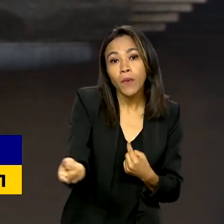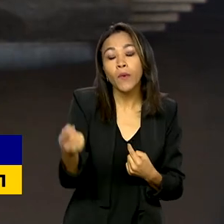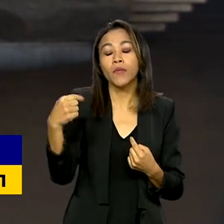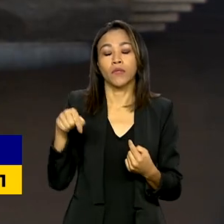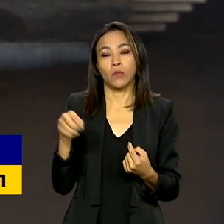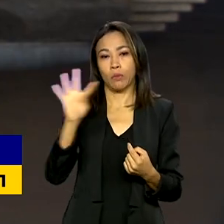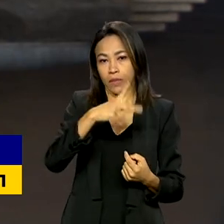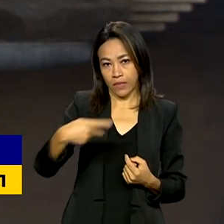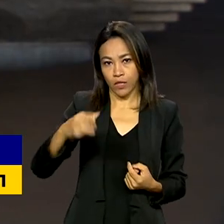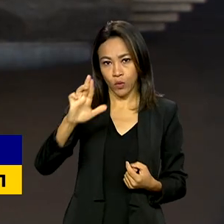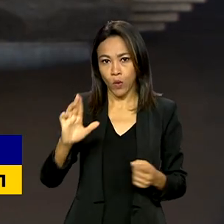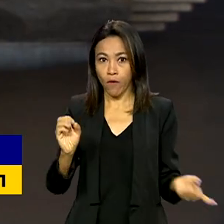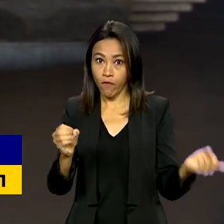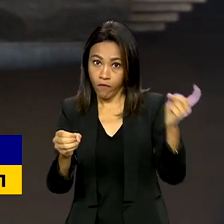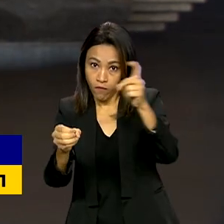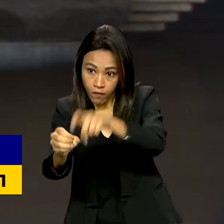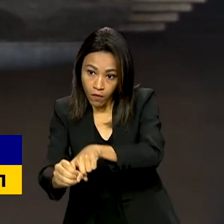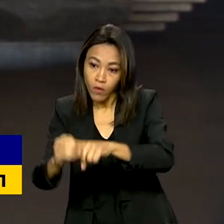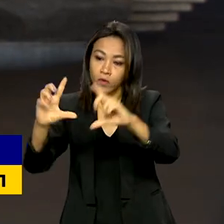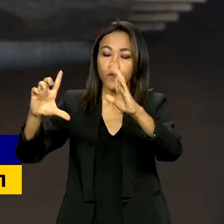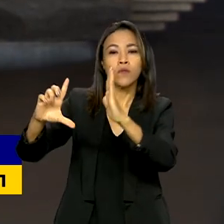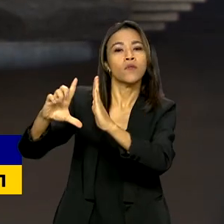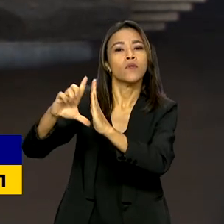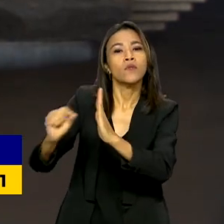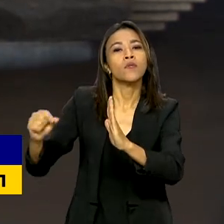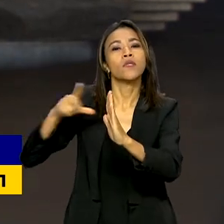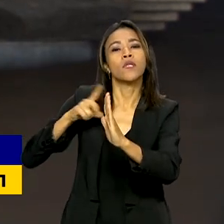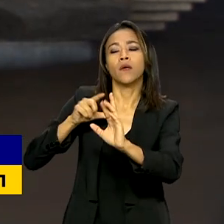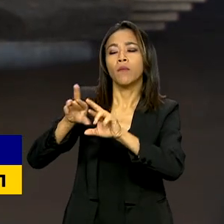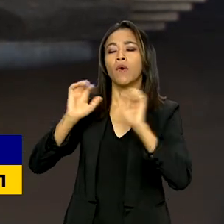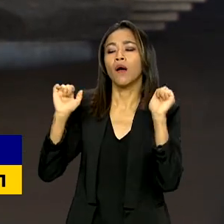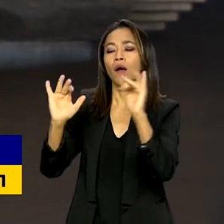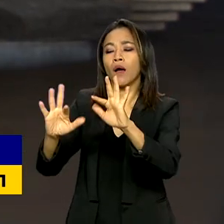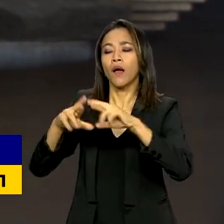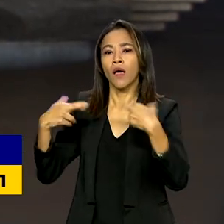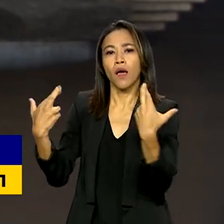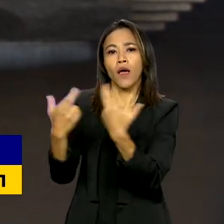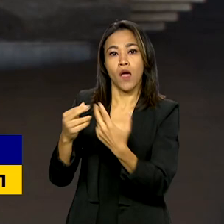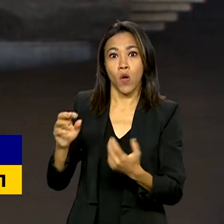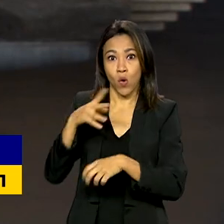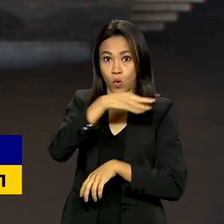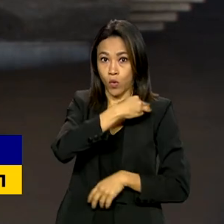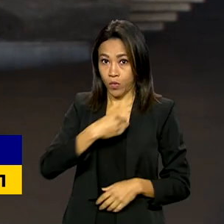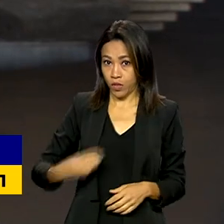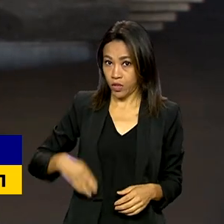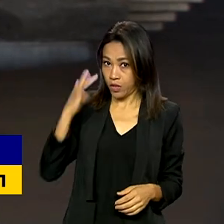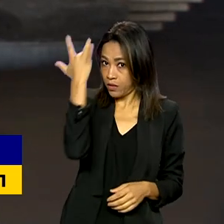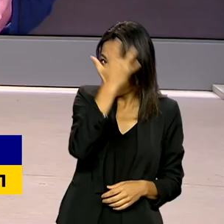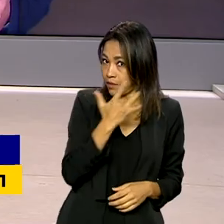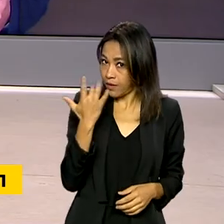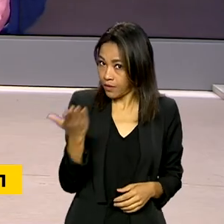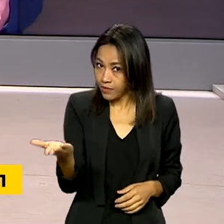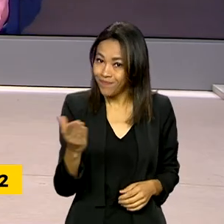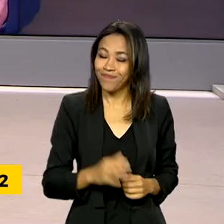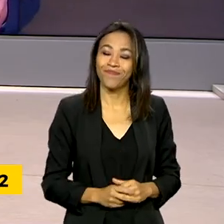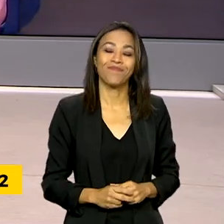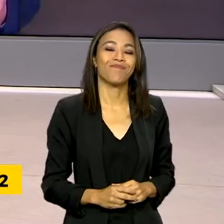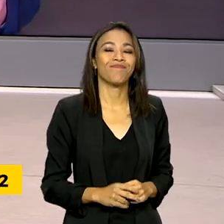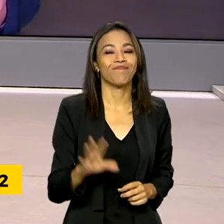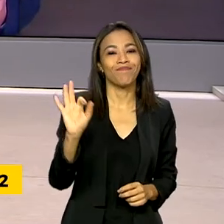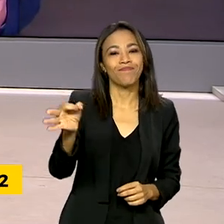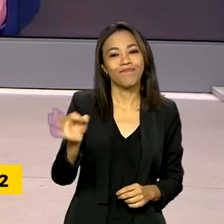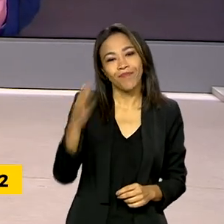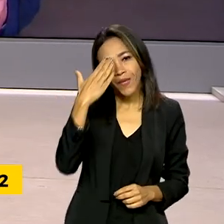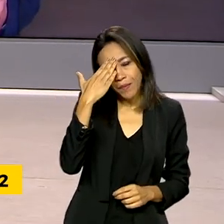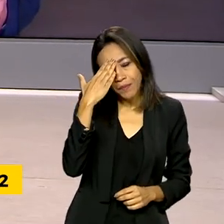retorna para o Palácio do Planalto, onde se reúne mais tarde com o ministro da Fazenda, Fernando Haddad. Eu volto com você, Vanessa. Ok, Glauco,